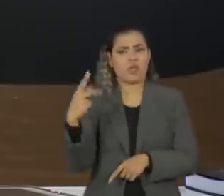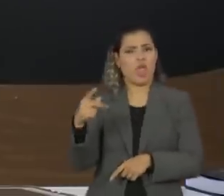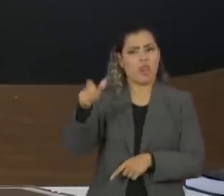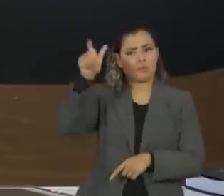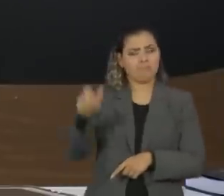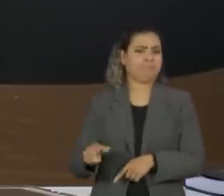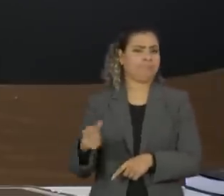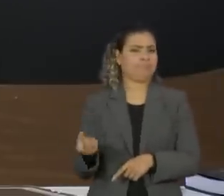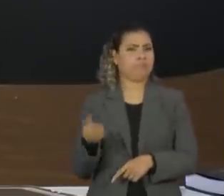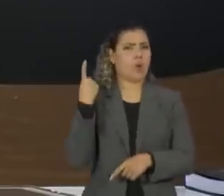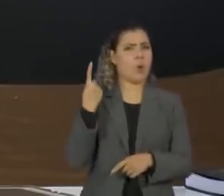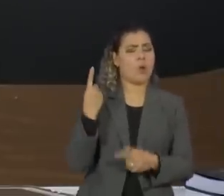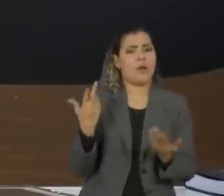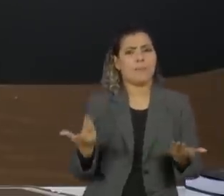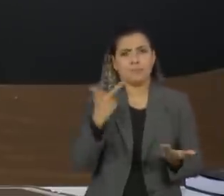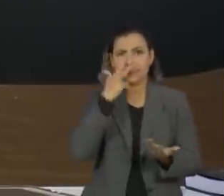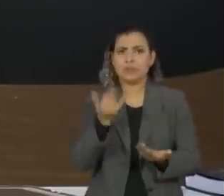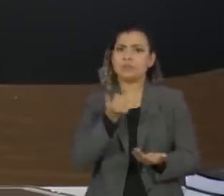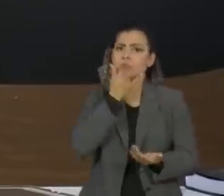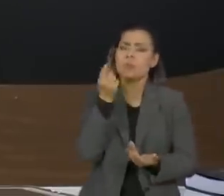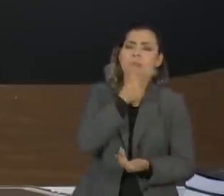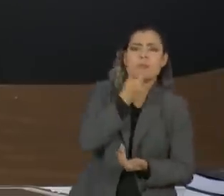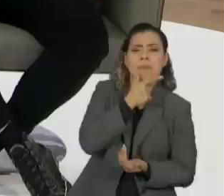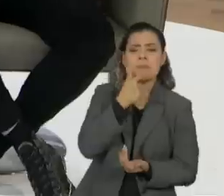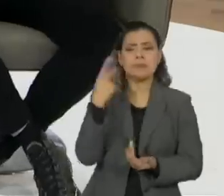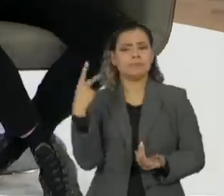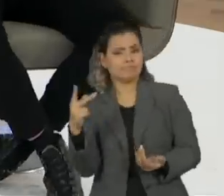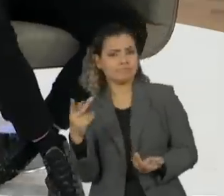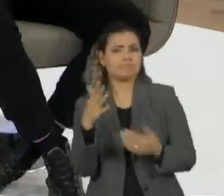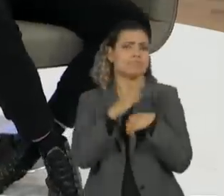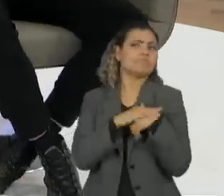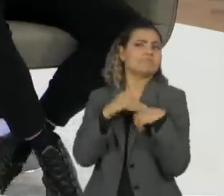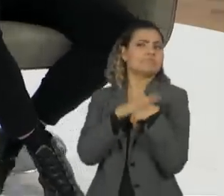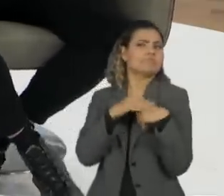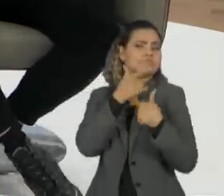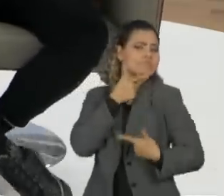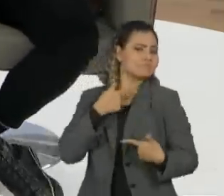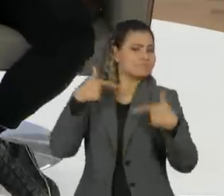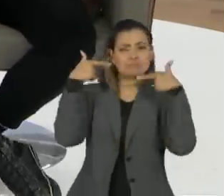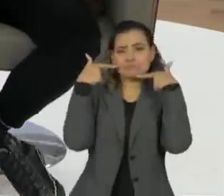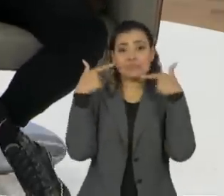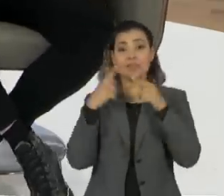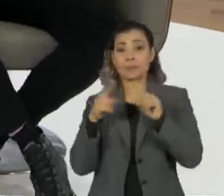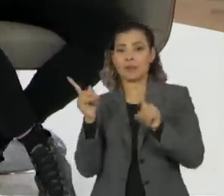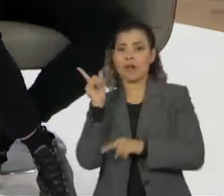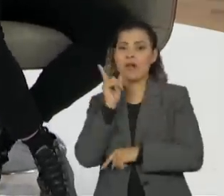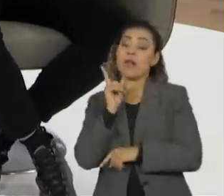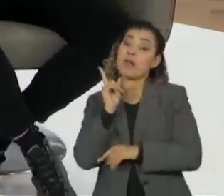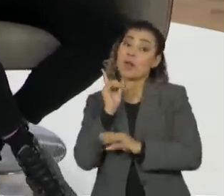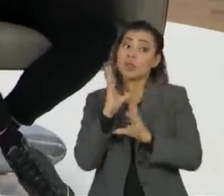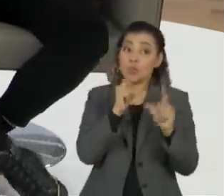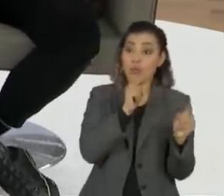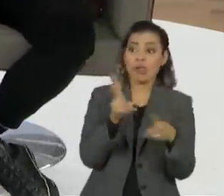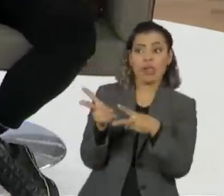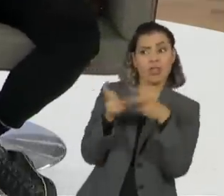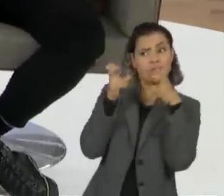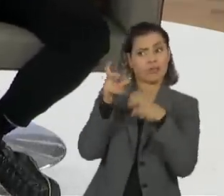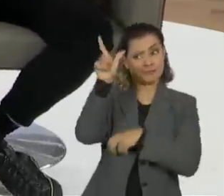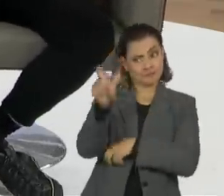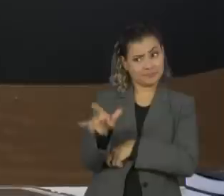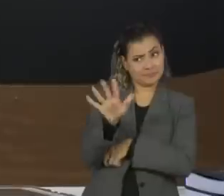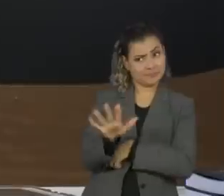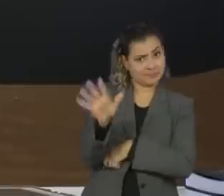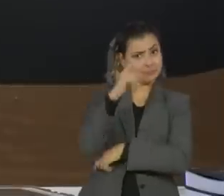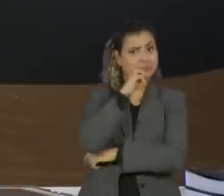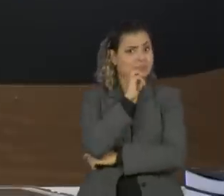afável, que ele era bem-humorado, que ele era um doce de pessoa, coisa que não é todo mundo pode perceber olhando para ele